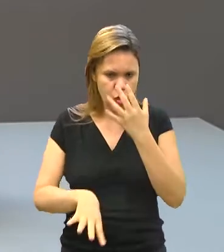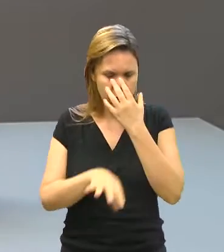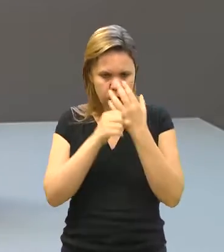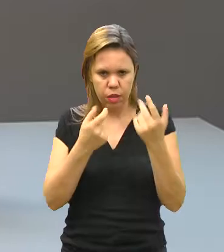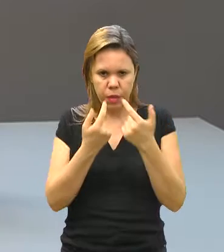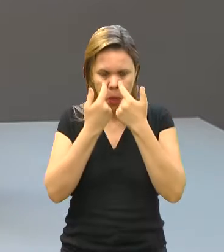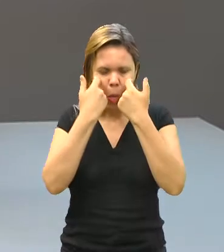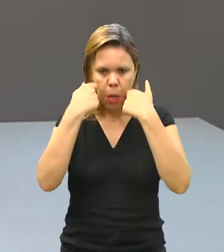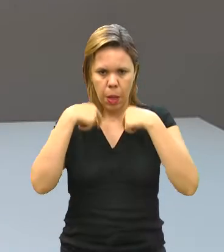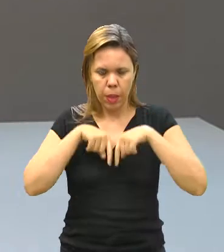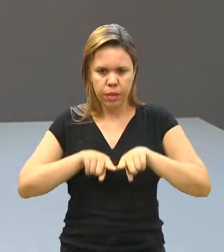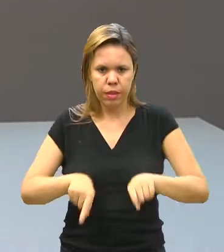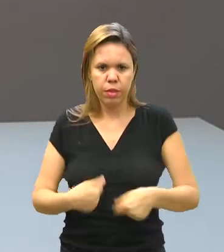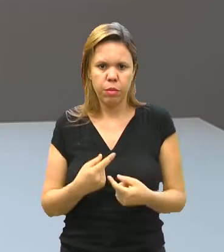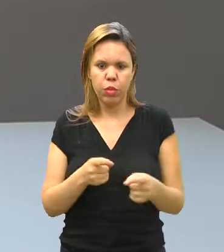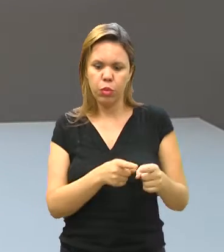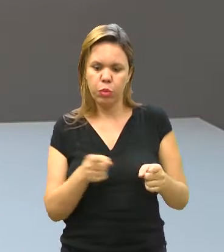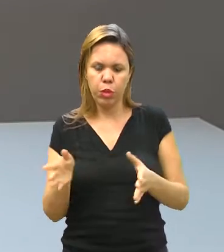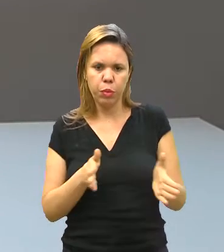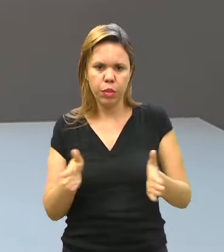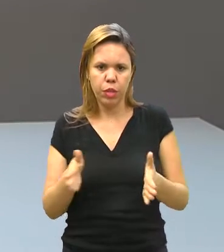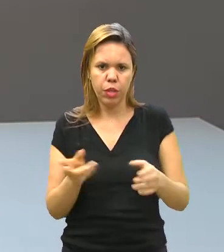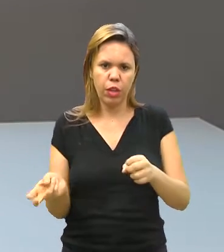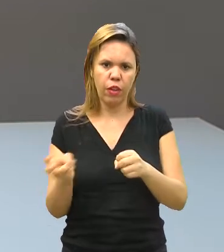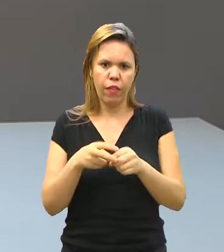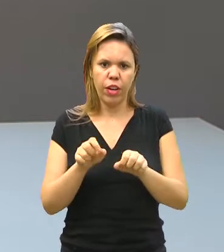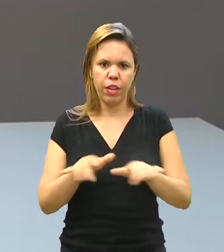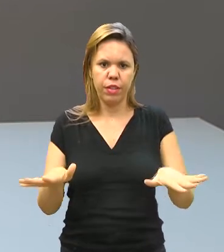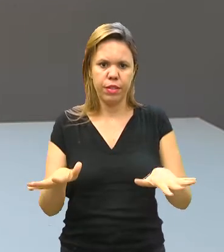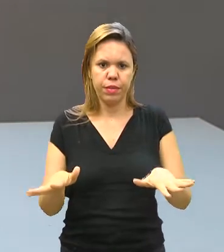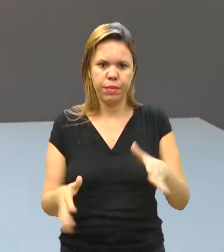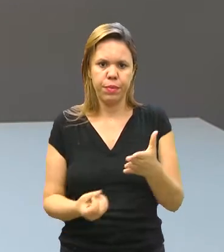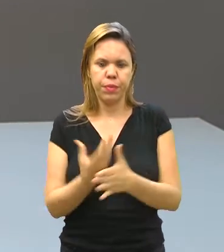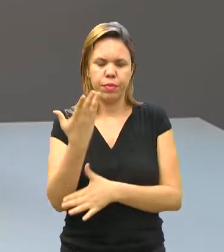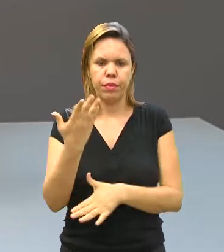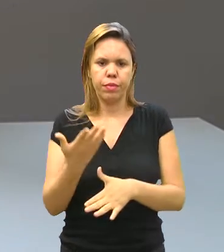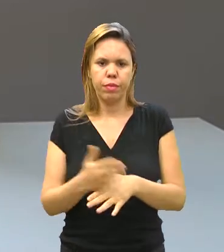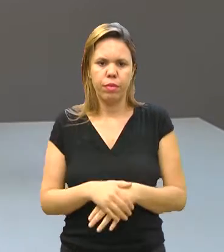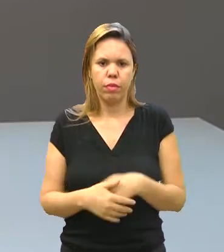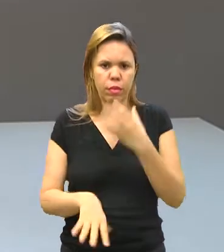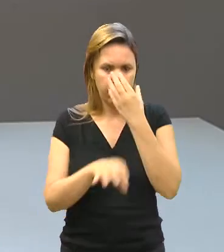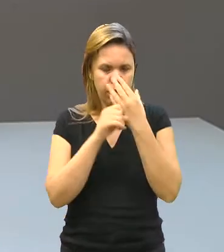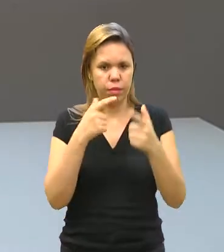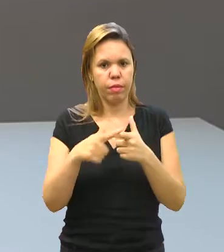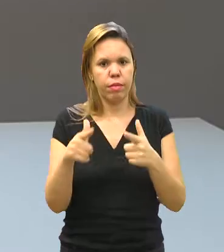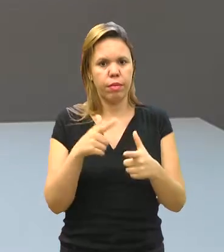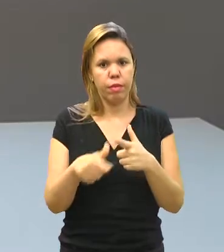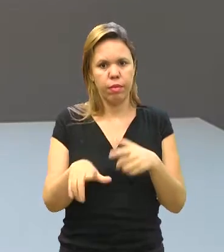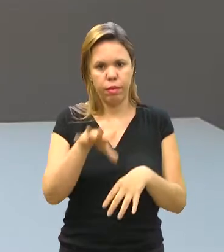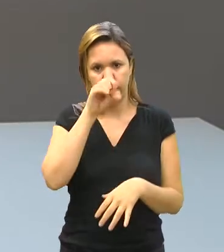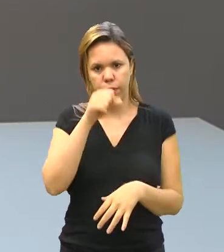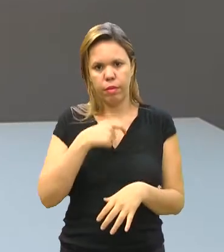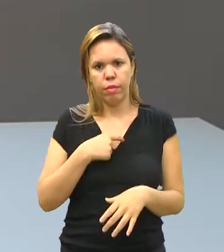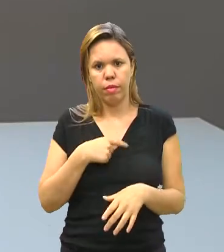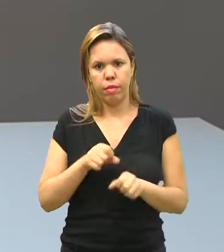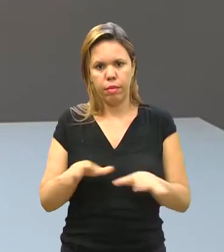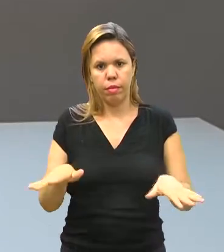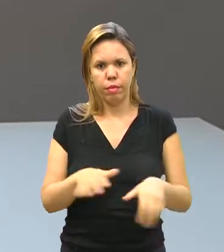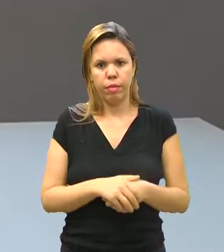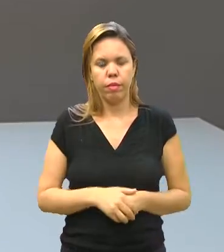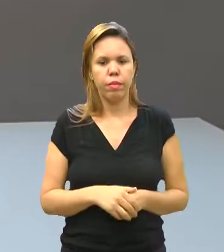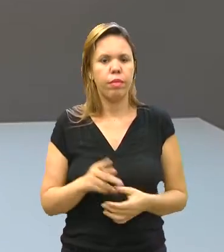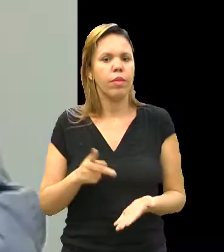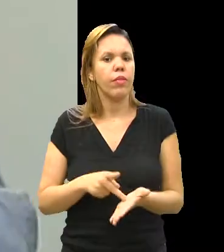vias aéreas durante períodos de transmissão de vírus que causem infecções expiratórias de forma